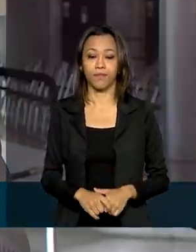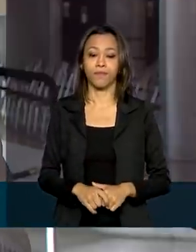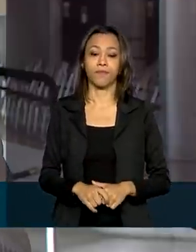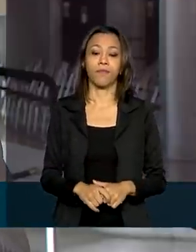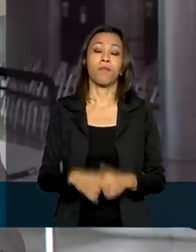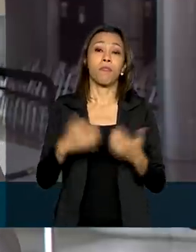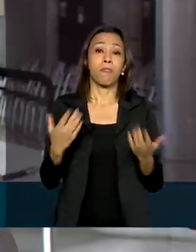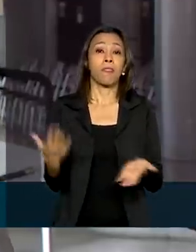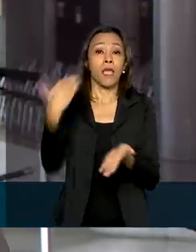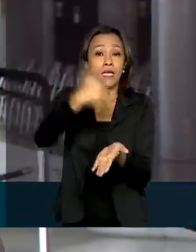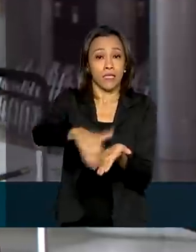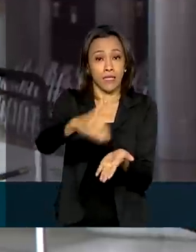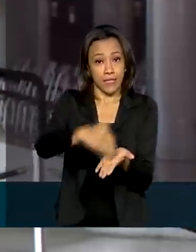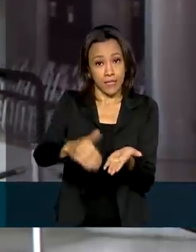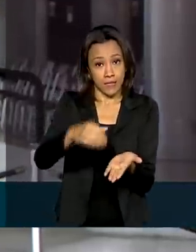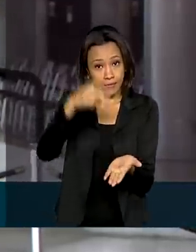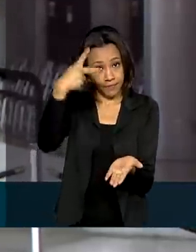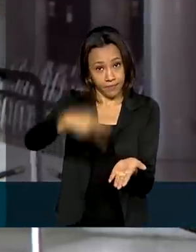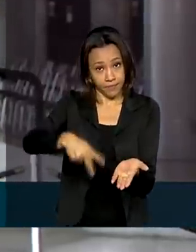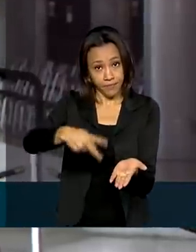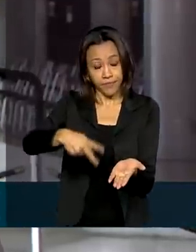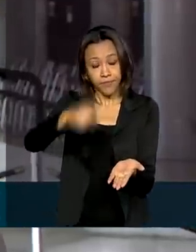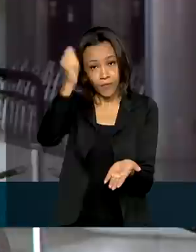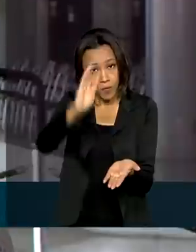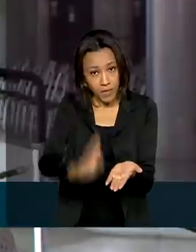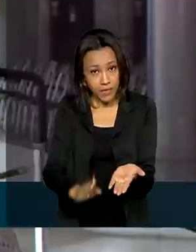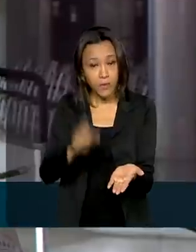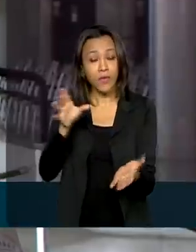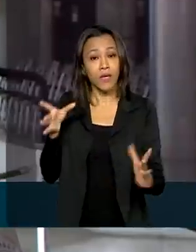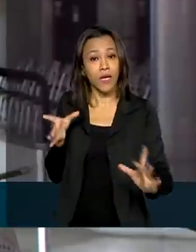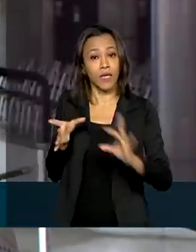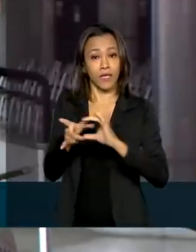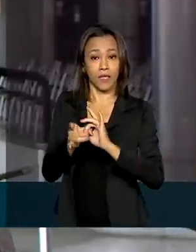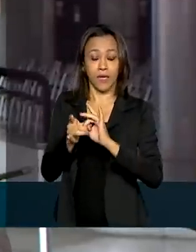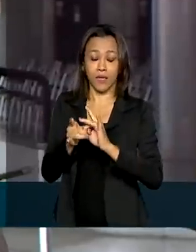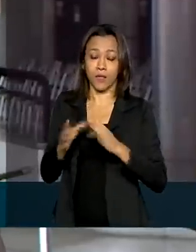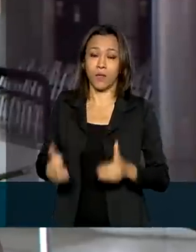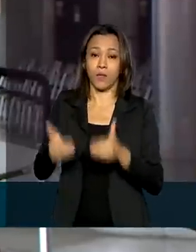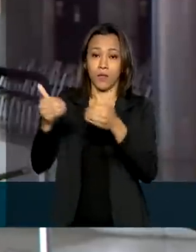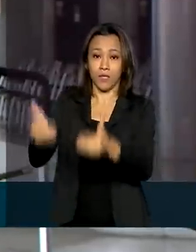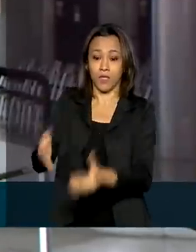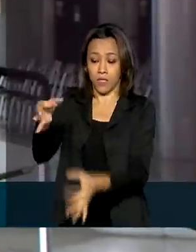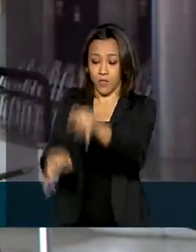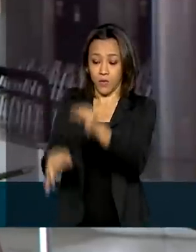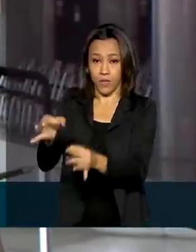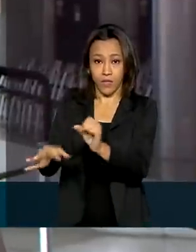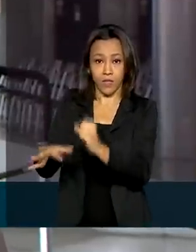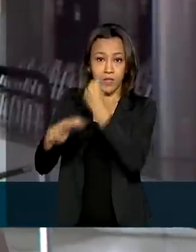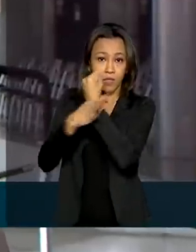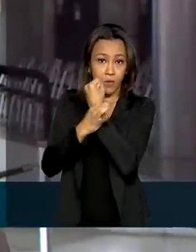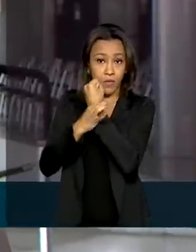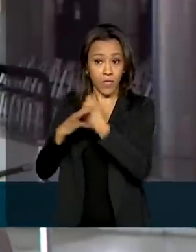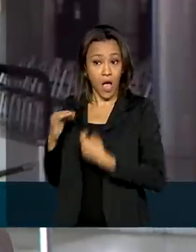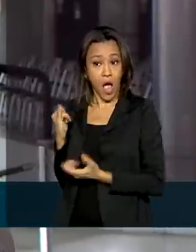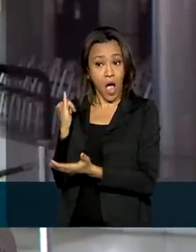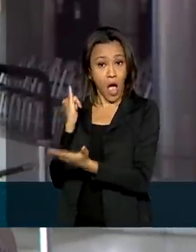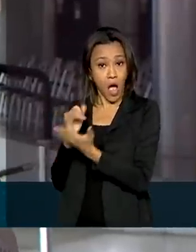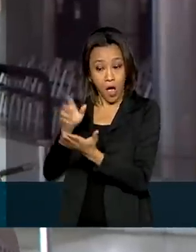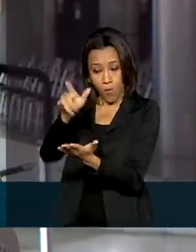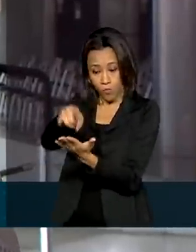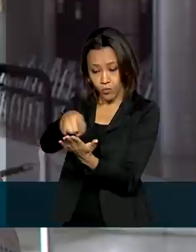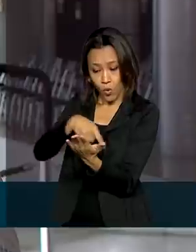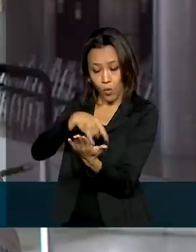Secretaria Nacional do Consumidor, órgão do Ministério da Justiça e Segurança Pública, notificou as empresas responsáveis